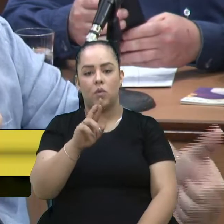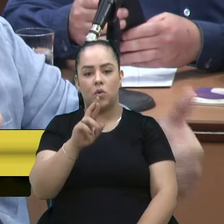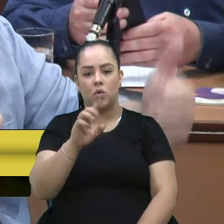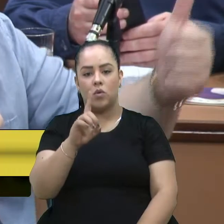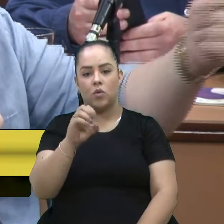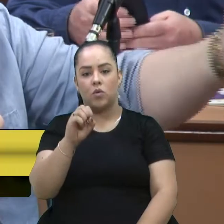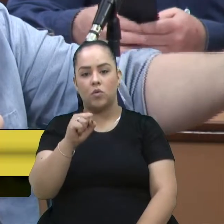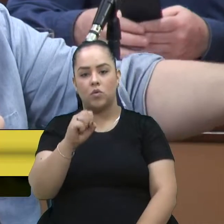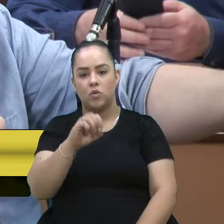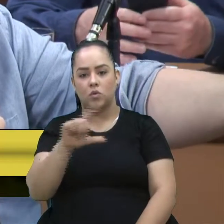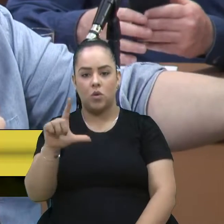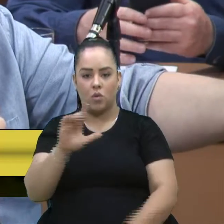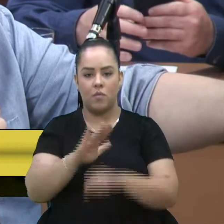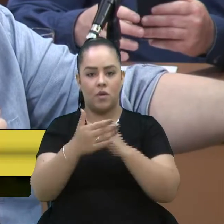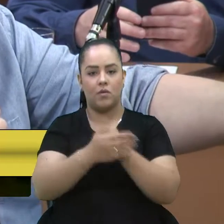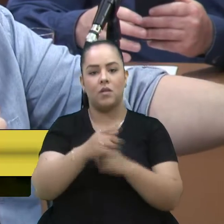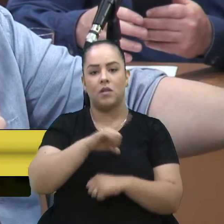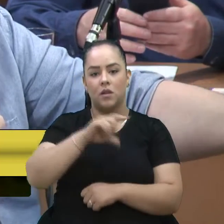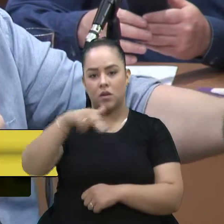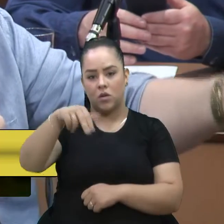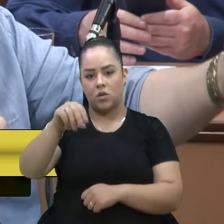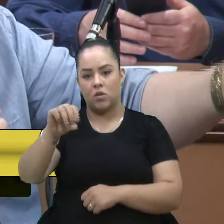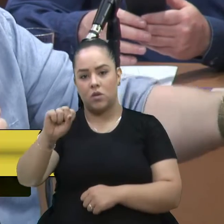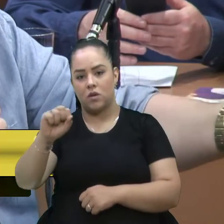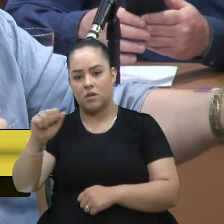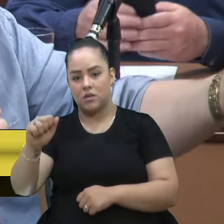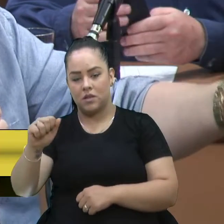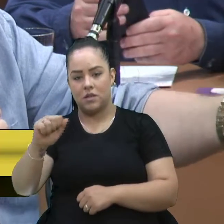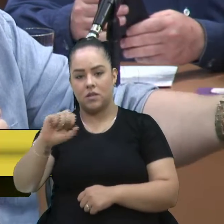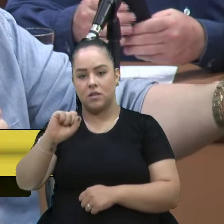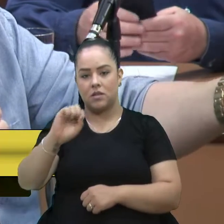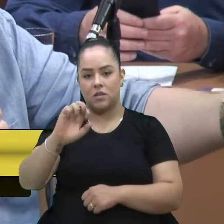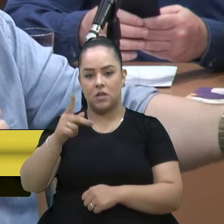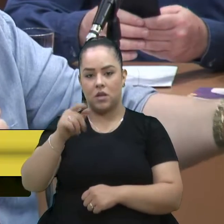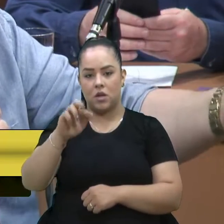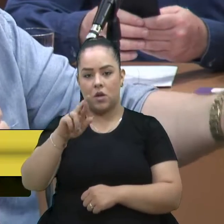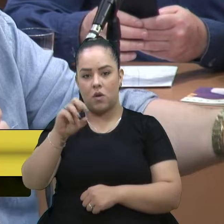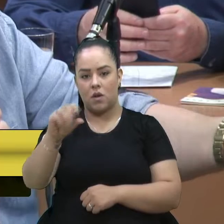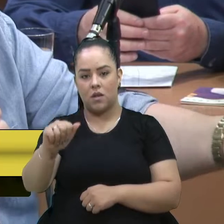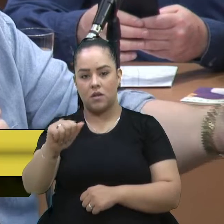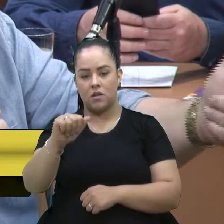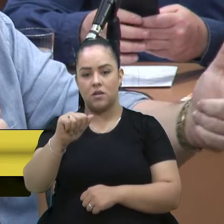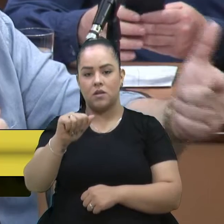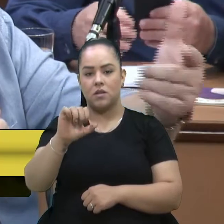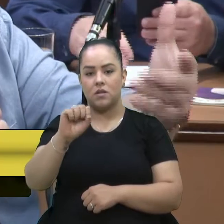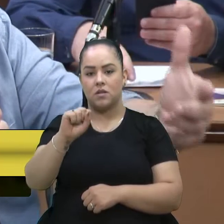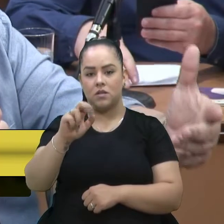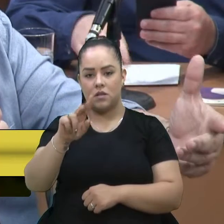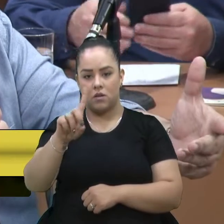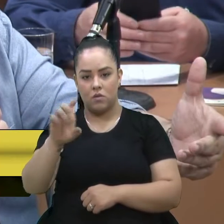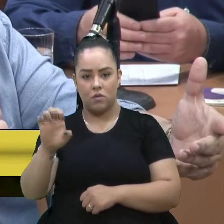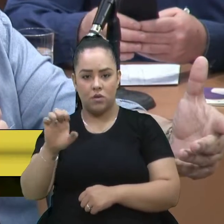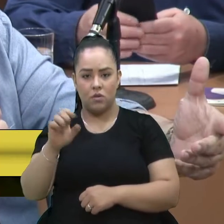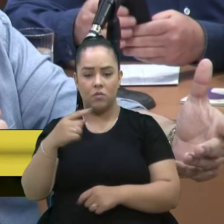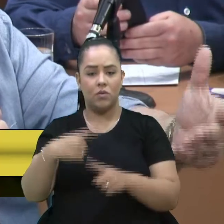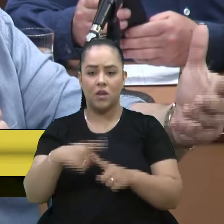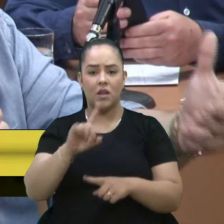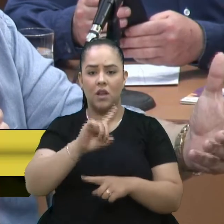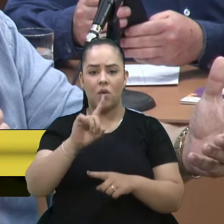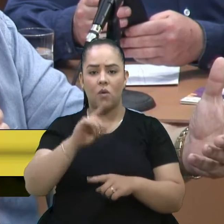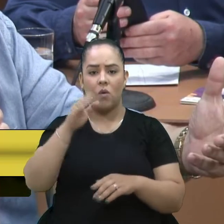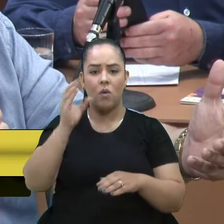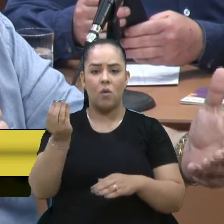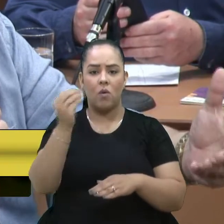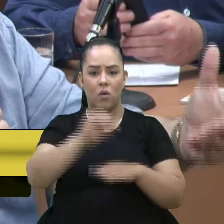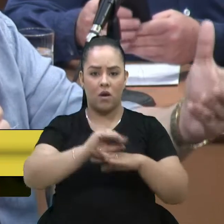Nós temos lá no Nossa Senhora da Saúde, o que é que custa colocar quebra-molas nesses lugares, se é para proteger vidas? Eu